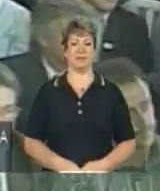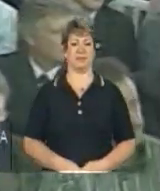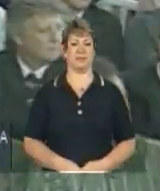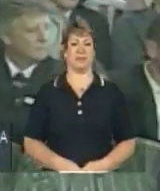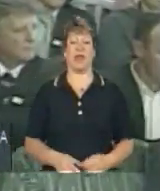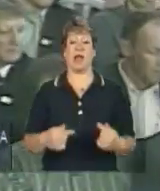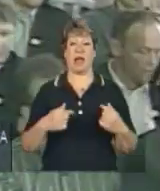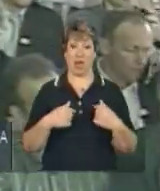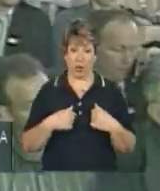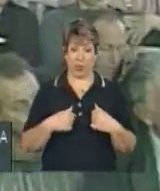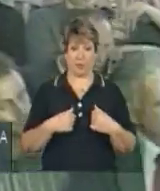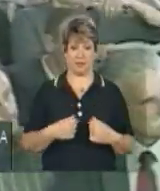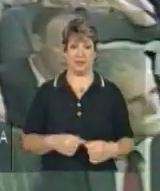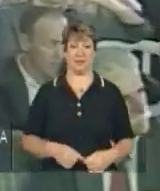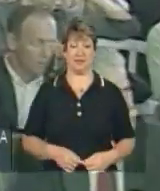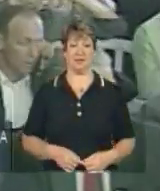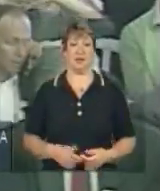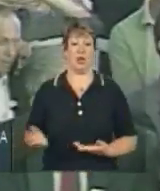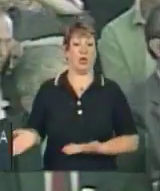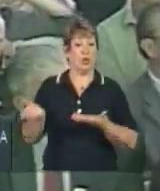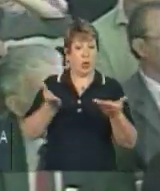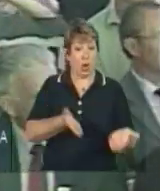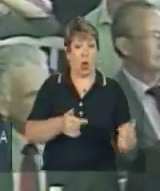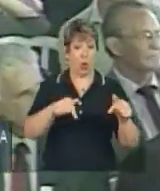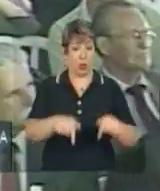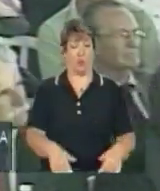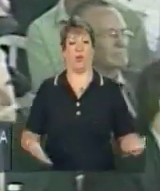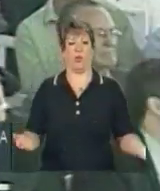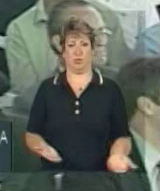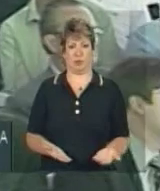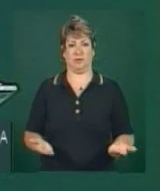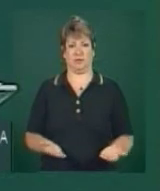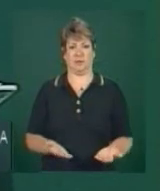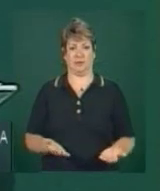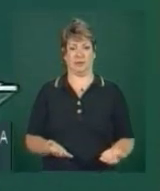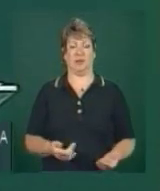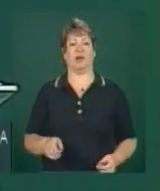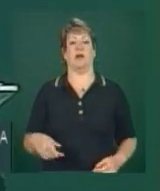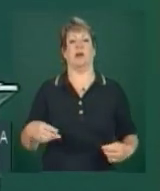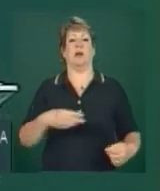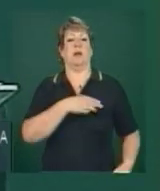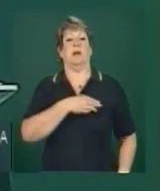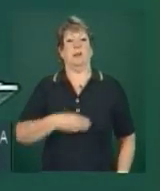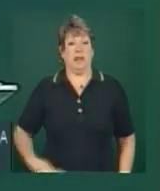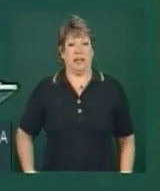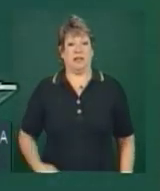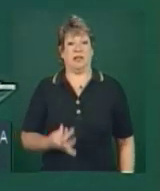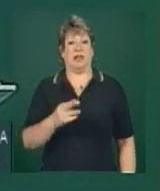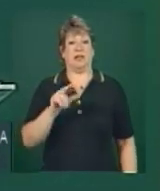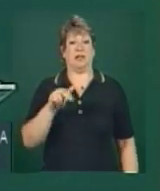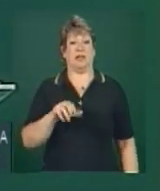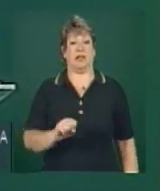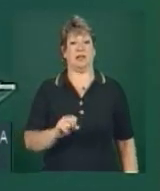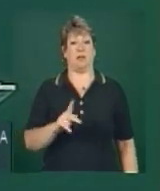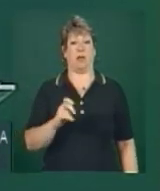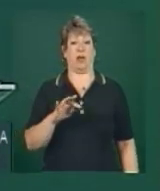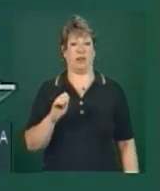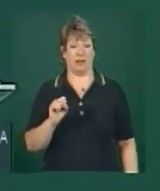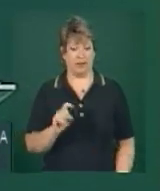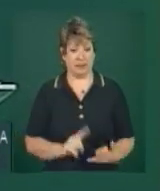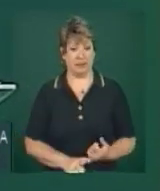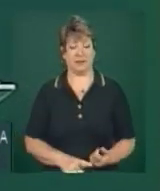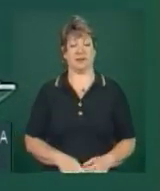Eu trouxe hoje aqui o ministro dos transportes, o